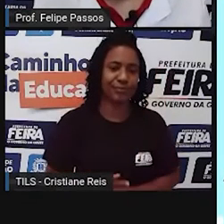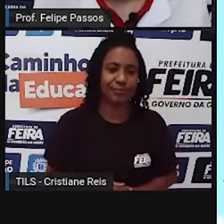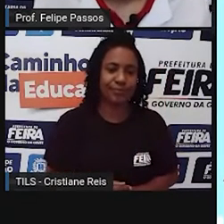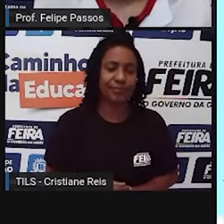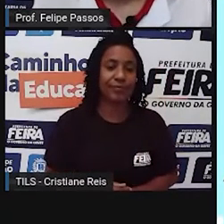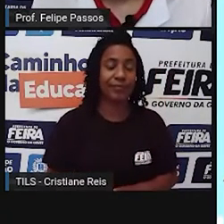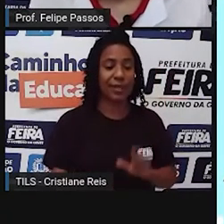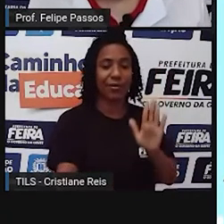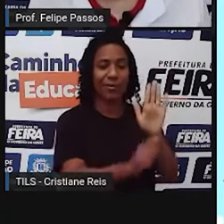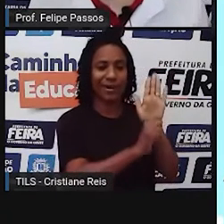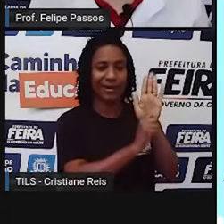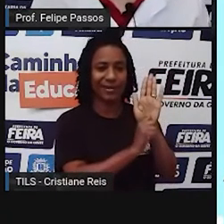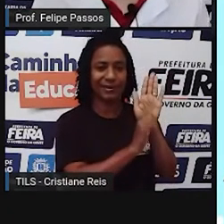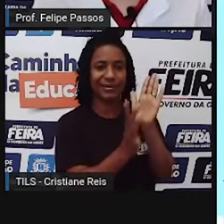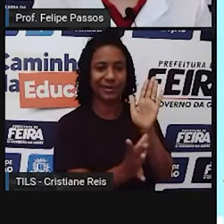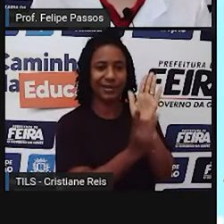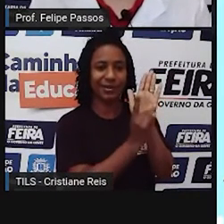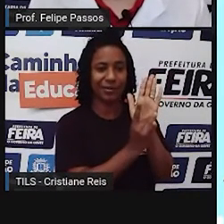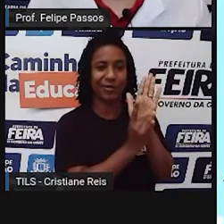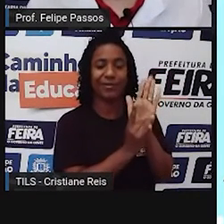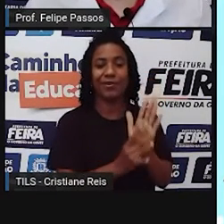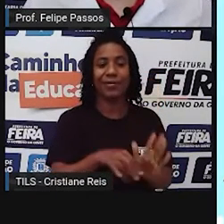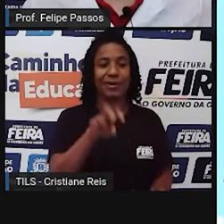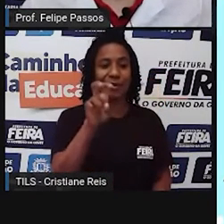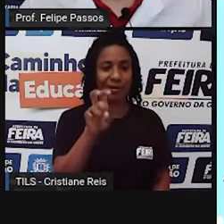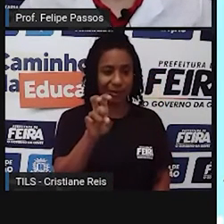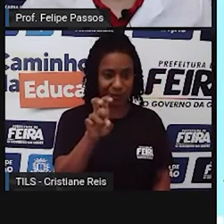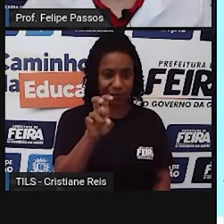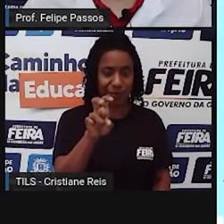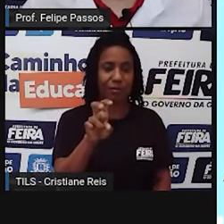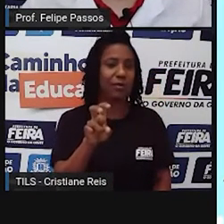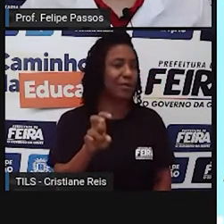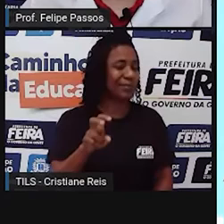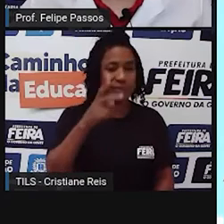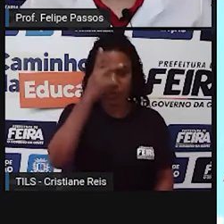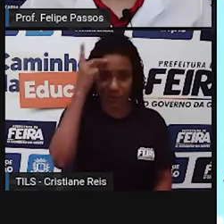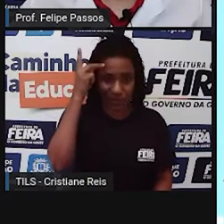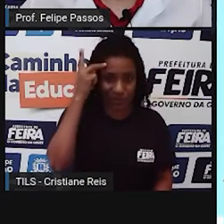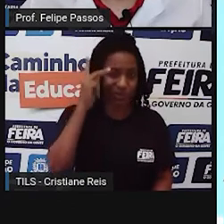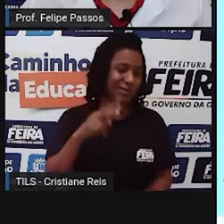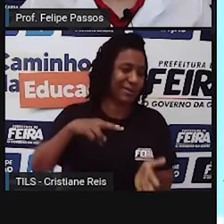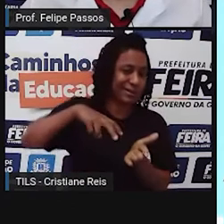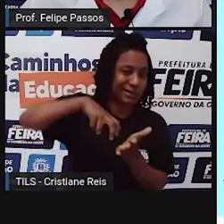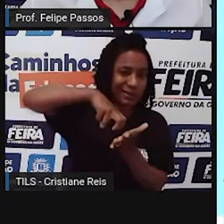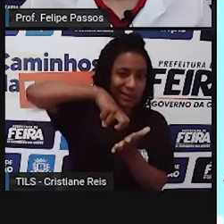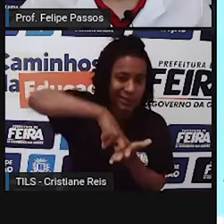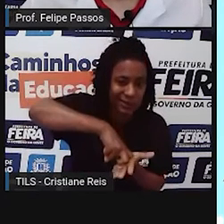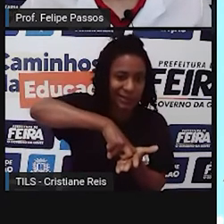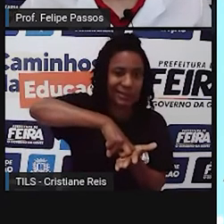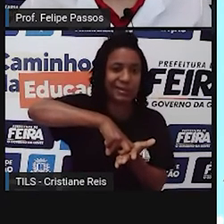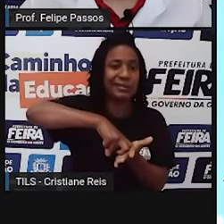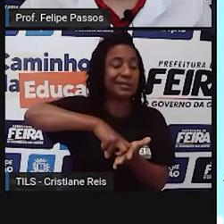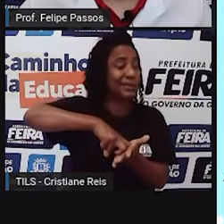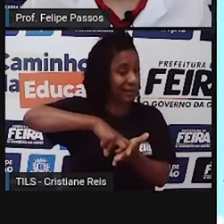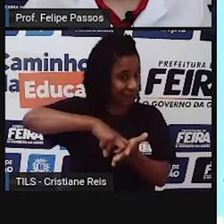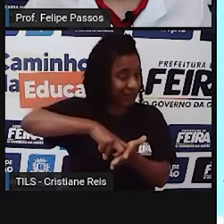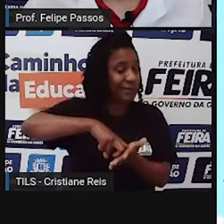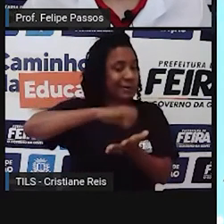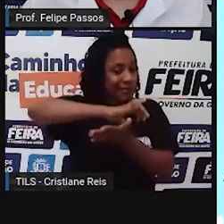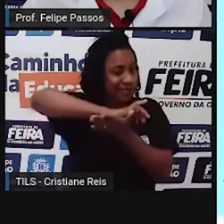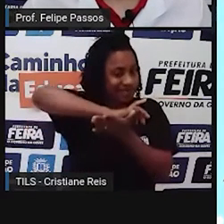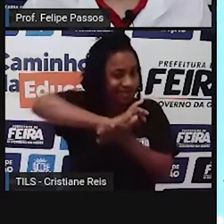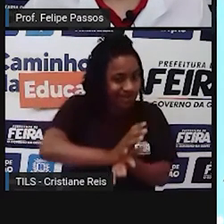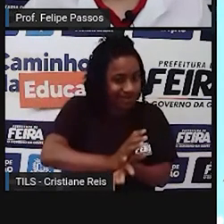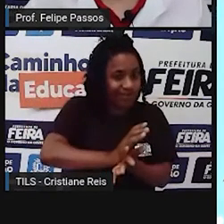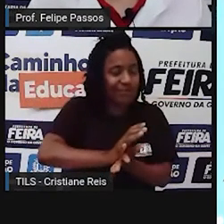Artigo 5º, ninguém será submetido à tortura, nem apenas ou tratamentos cruéis, desumanos